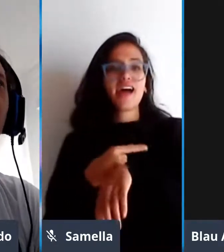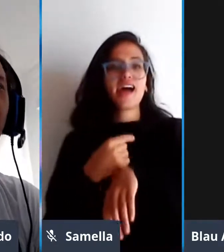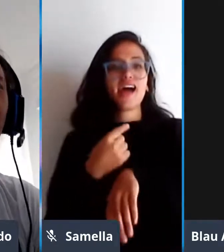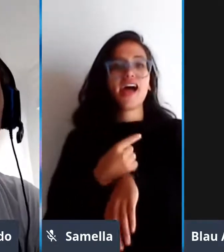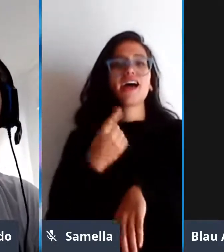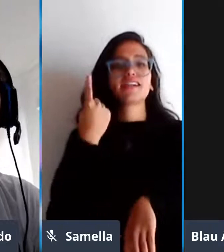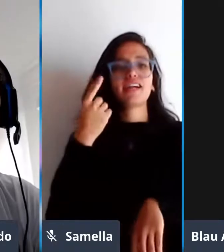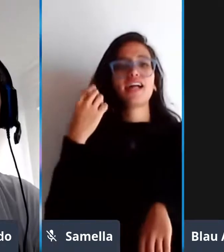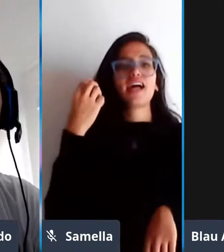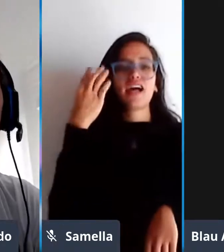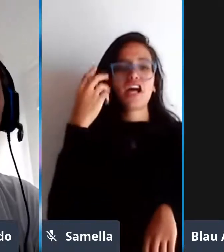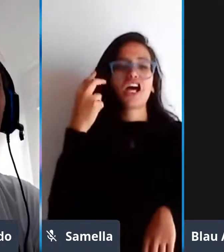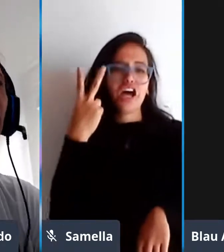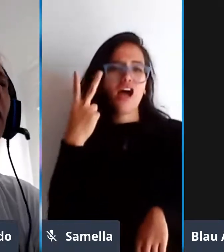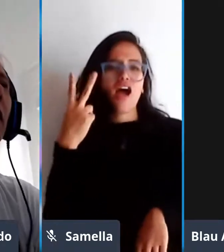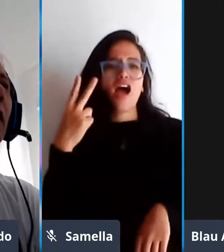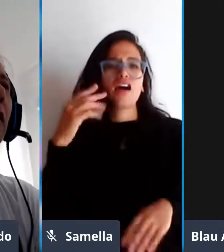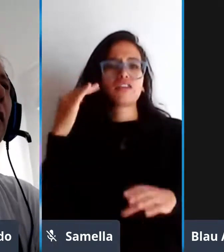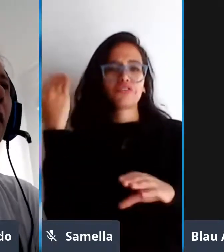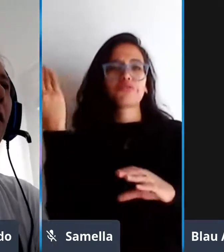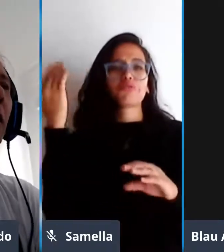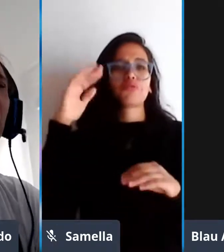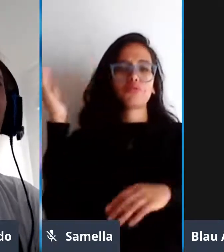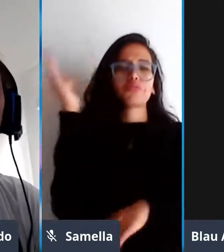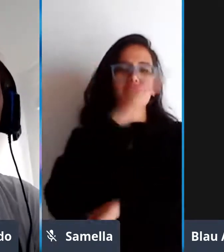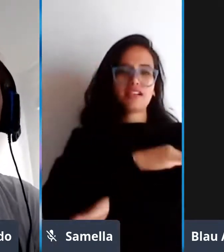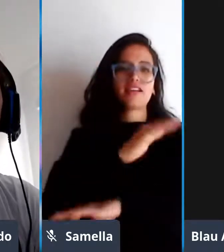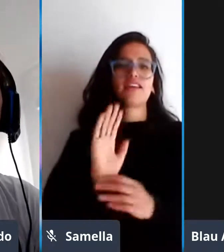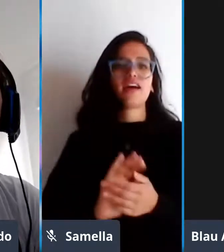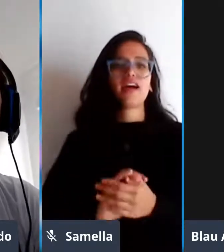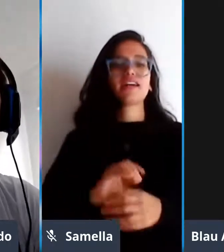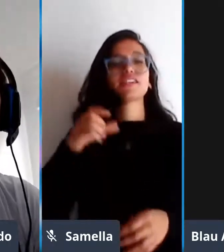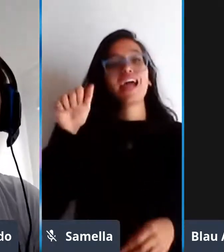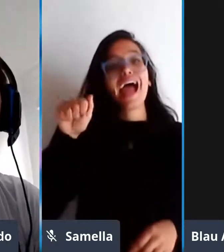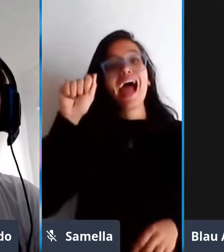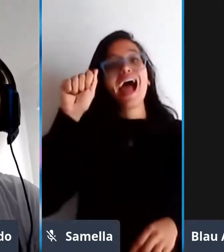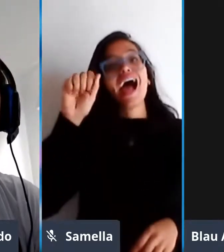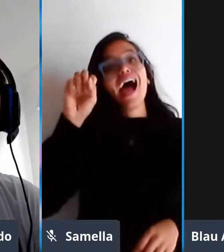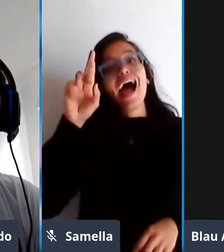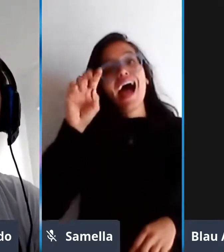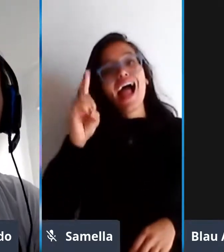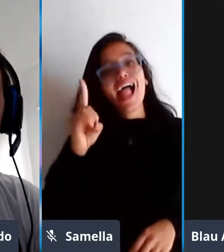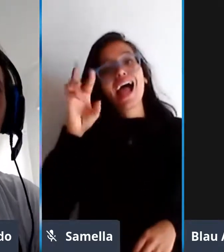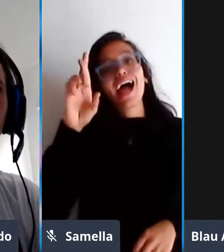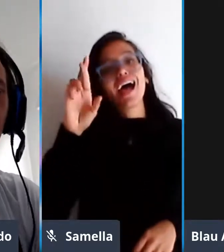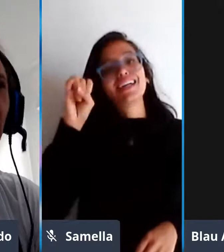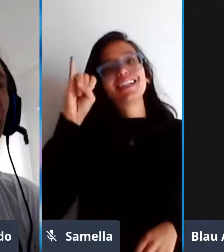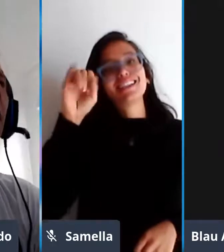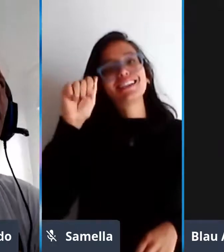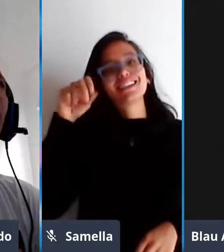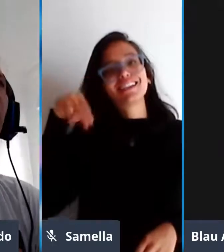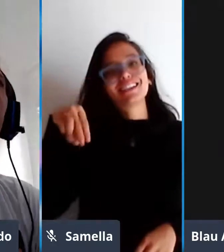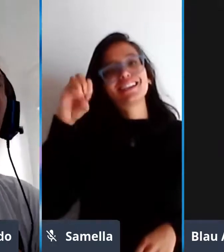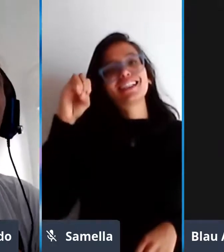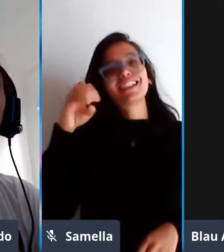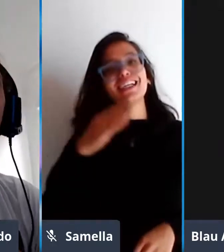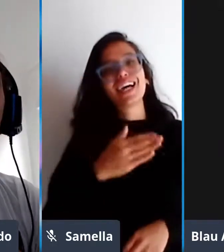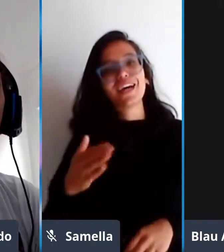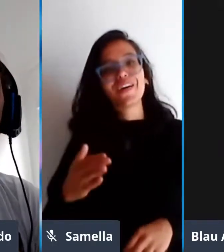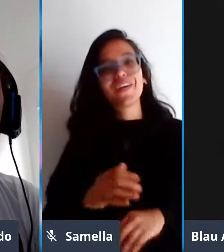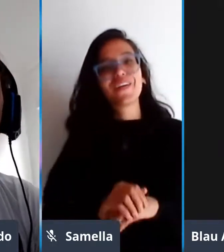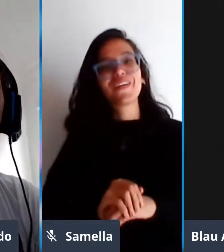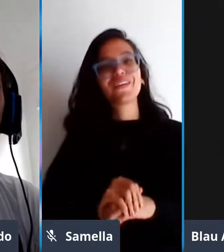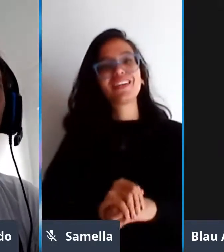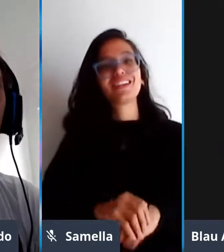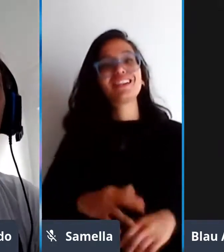Adriano é estranho chamar ele de Adriano mas pra quem não sabe quem é o Adriano é o Panda Titã vamos fazer